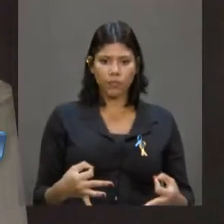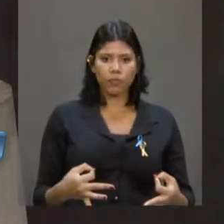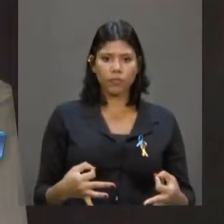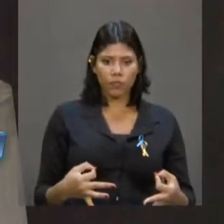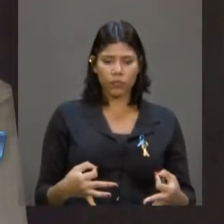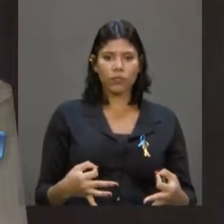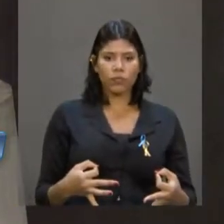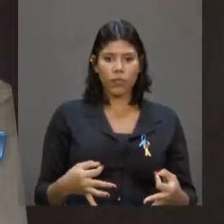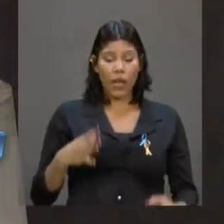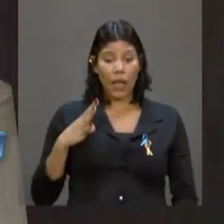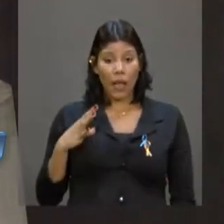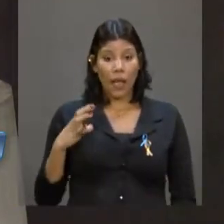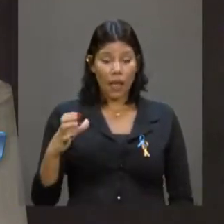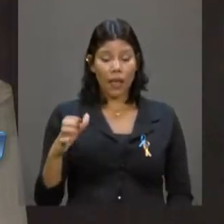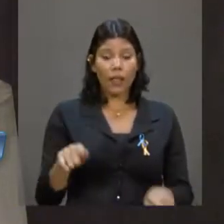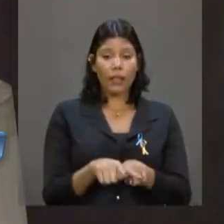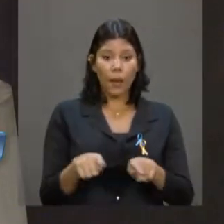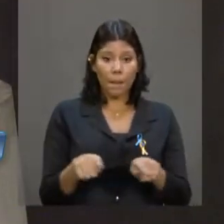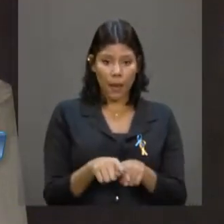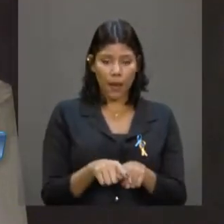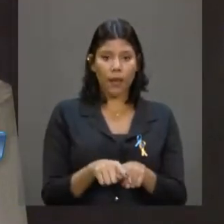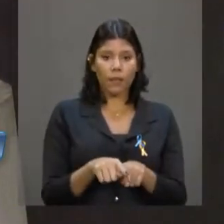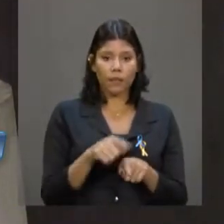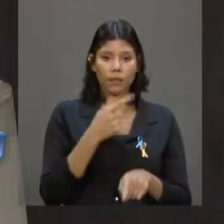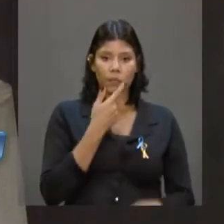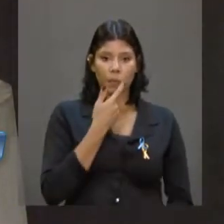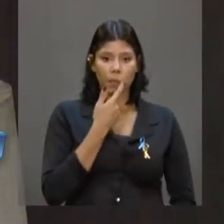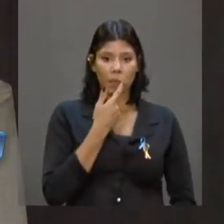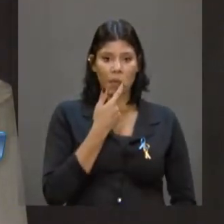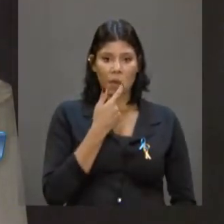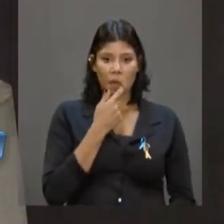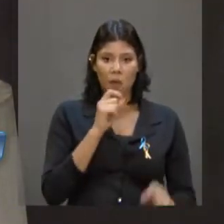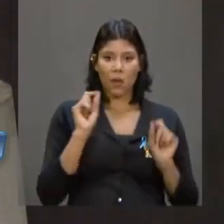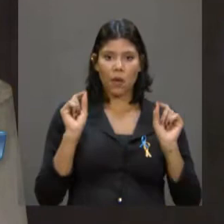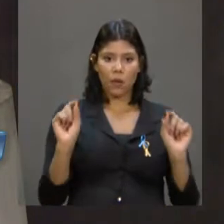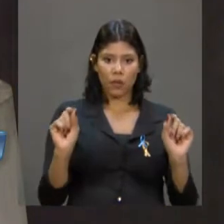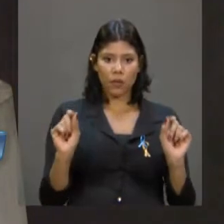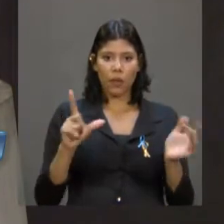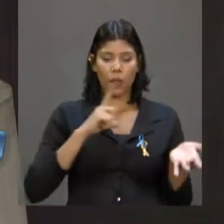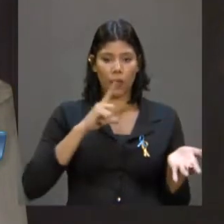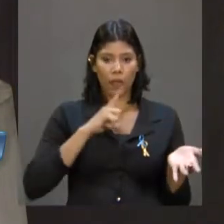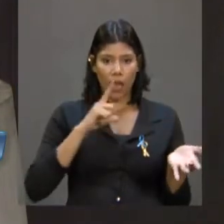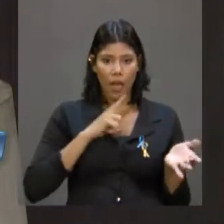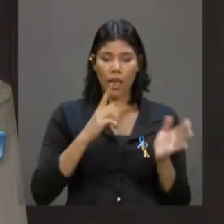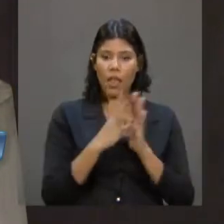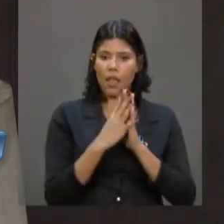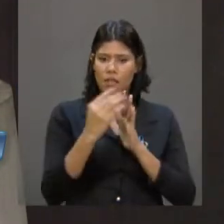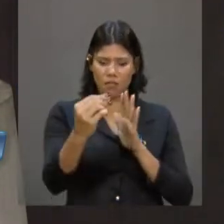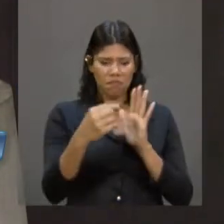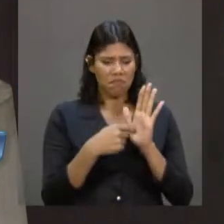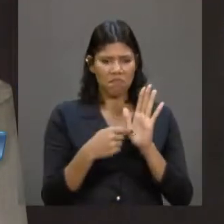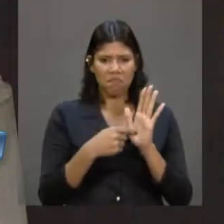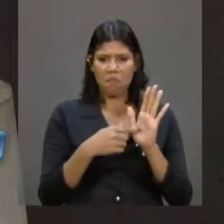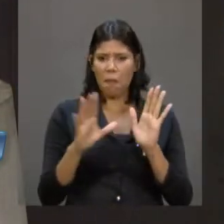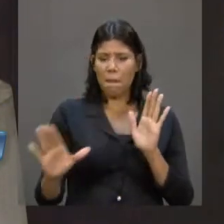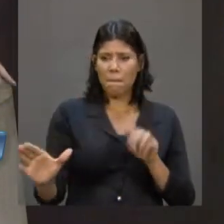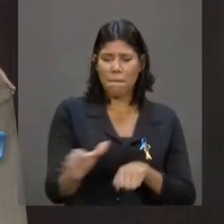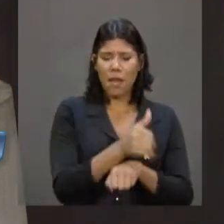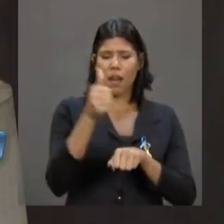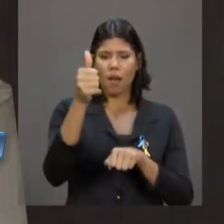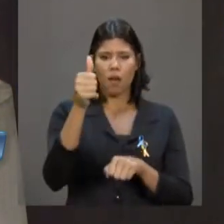íntegro, íntegro. Ou seja, existem exemplos, os melhores